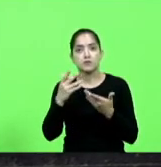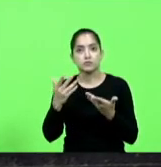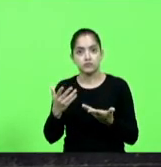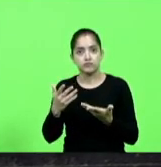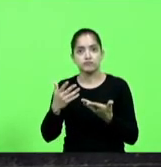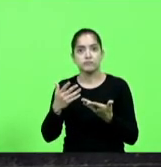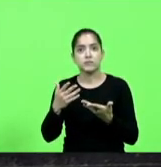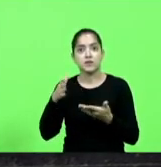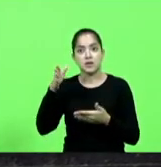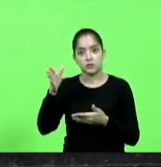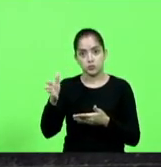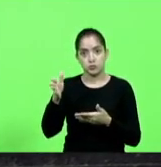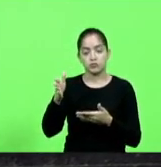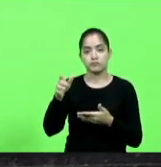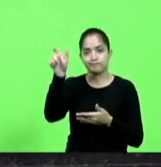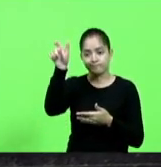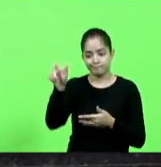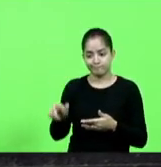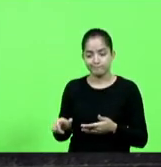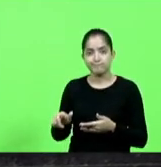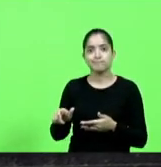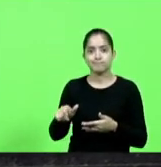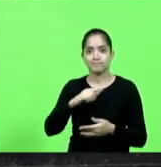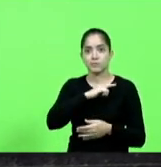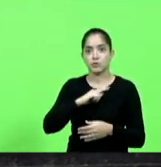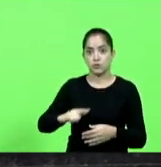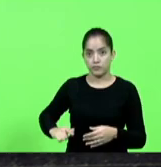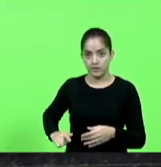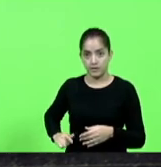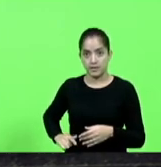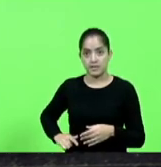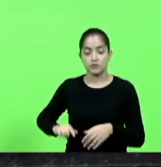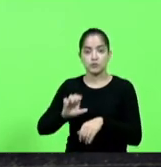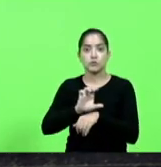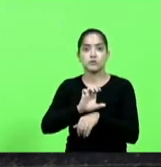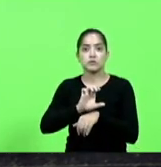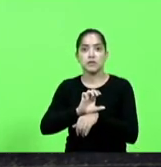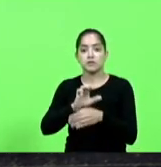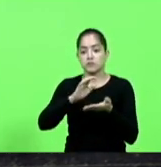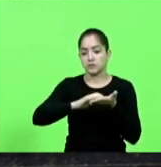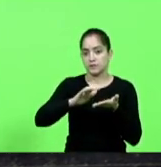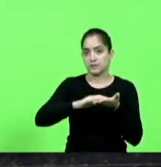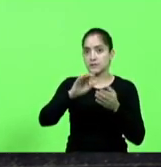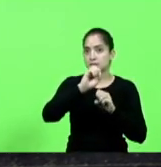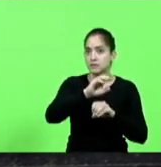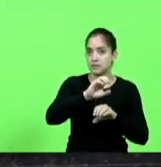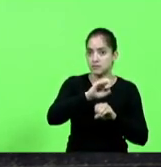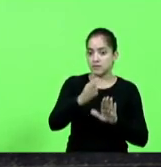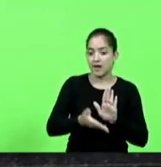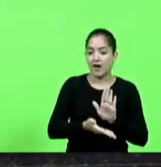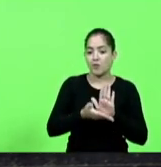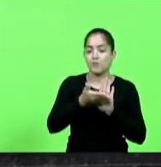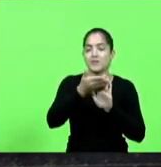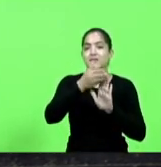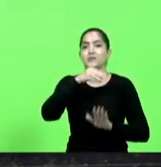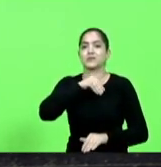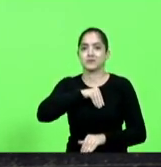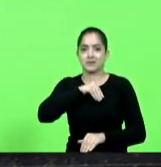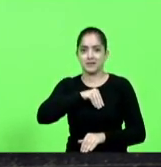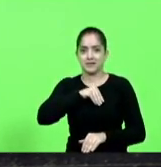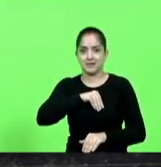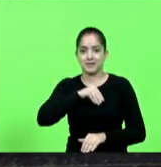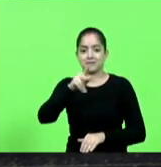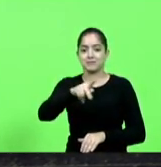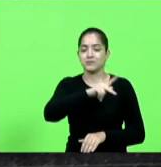governador do estado e do secretário de educação sobre a elevação do piso salarial dos